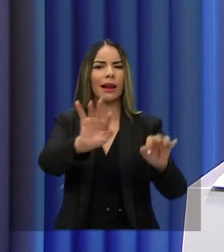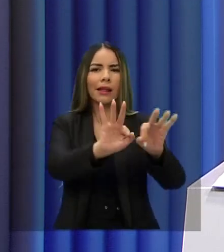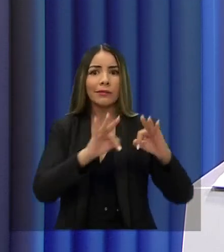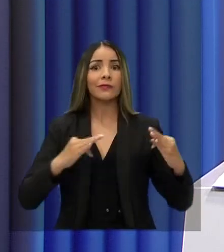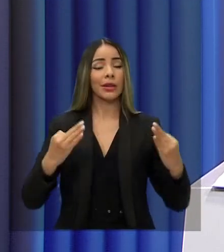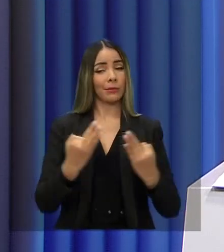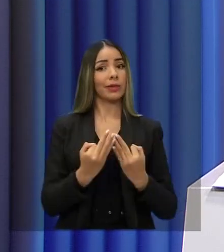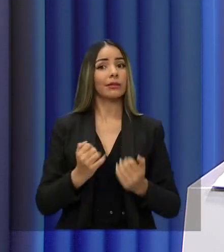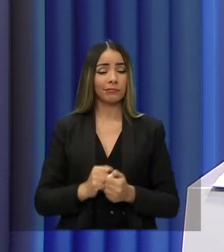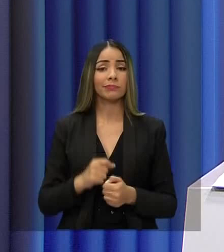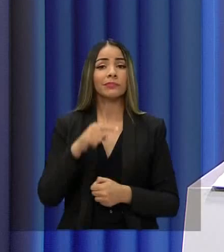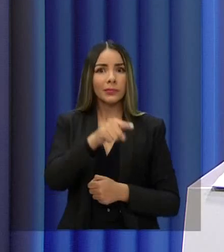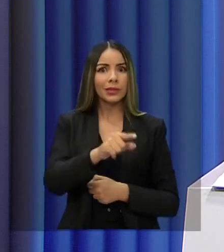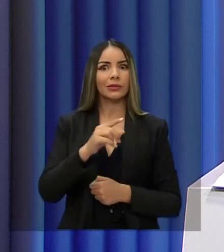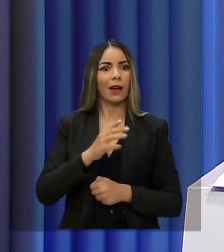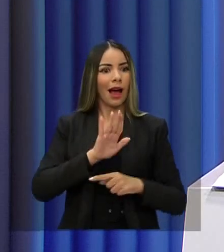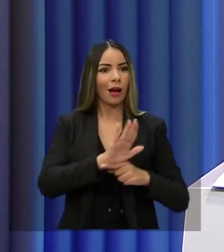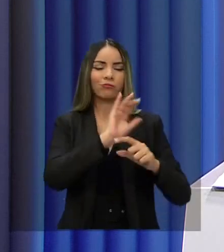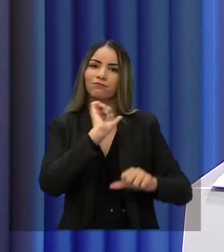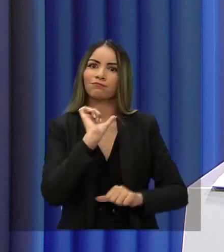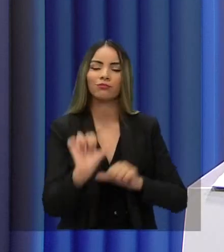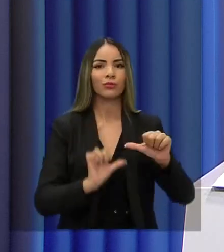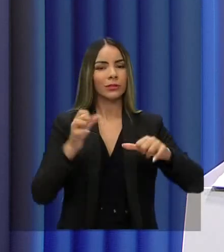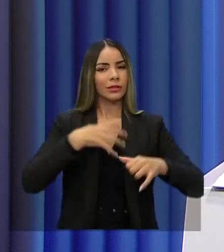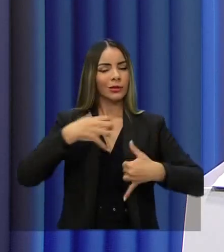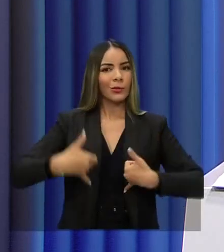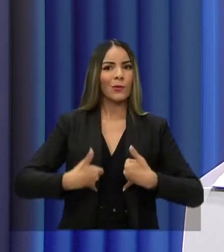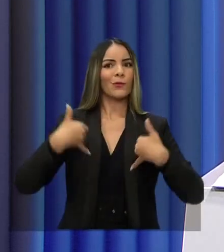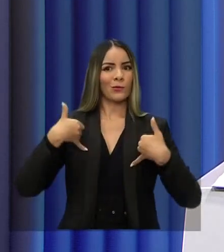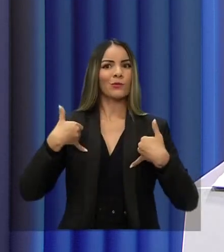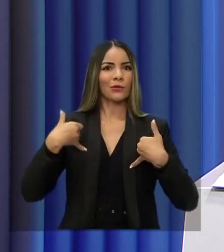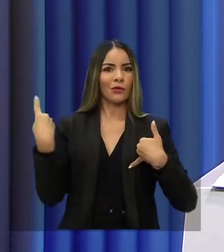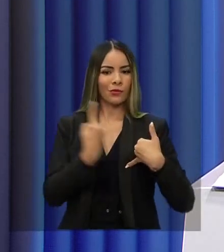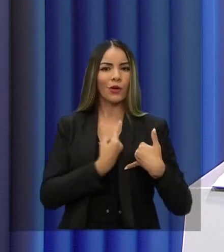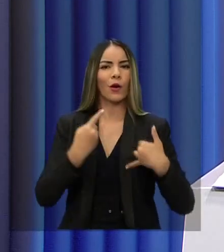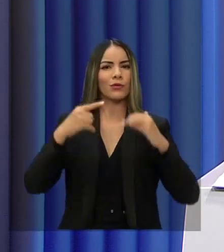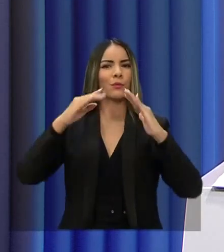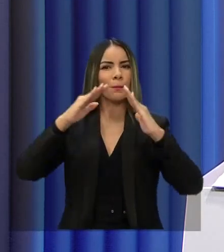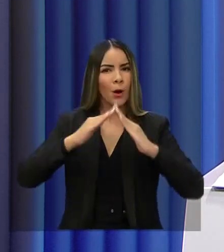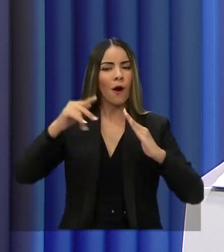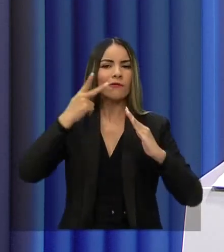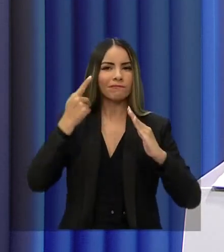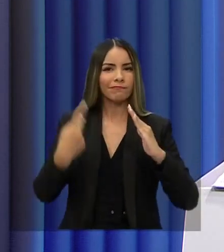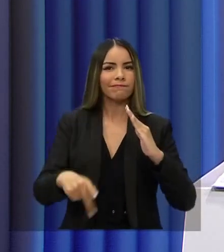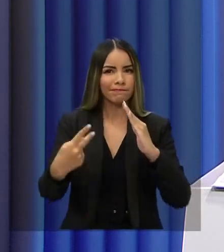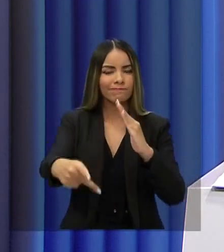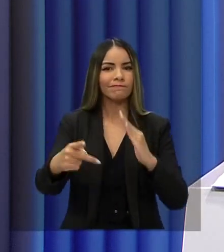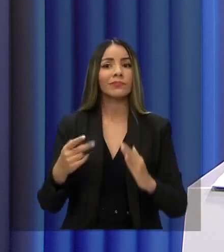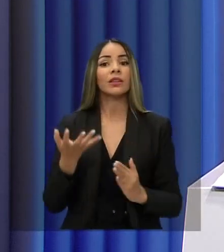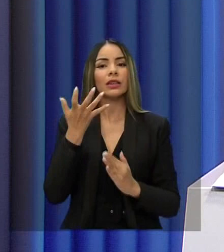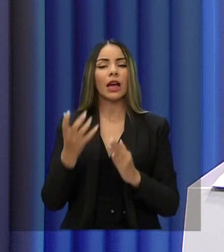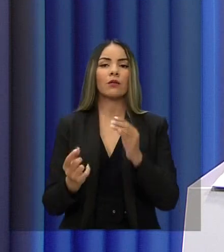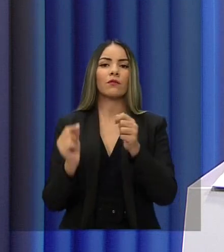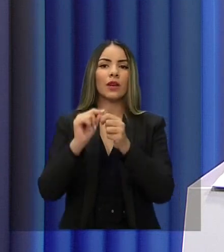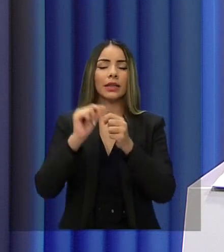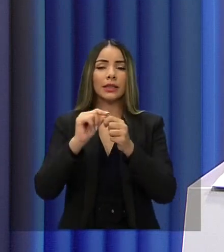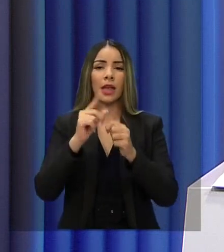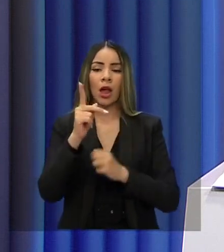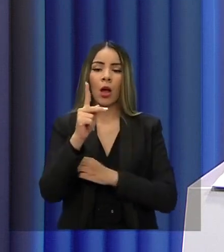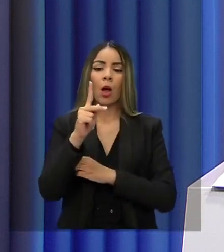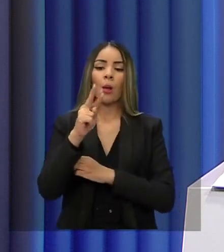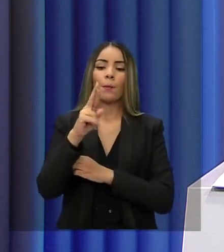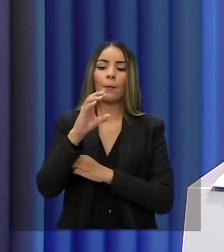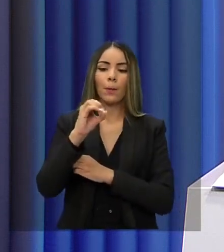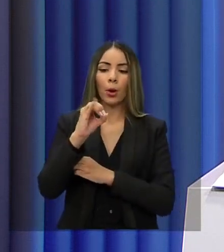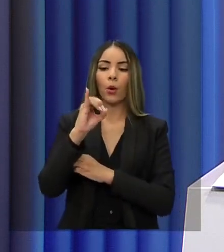Isso, isso na verdade transforma a autoestima e o orgulho de quem mora nessas comunidades. E eu quero fazer o Proinfra Ceará, o que eu fiz em